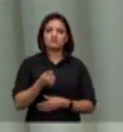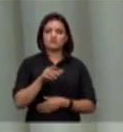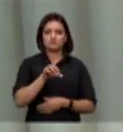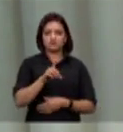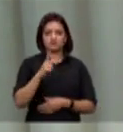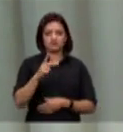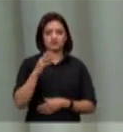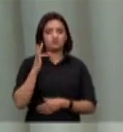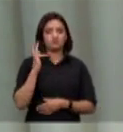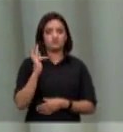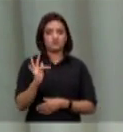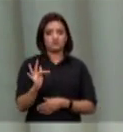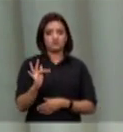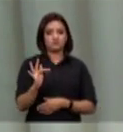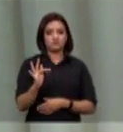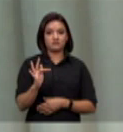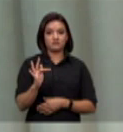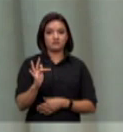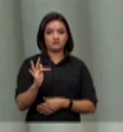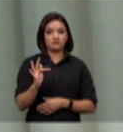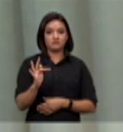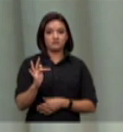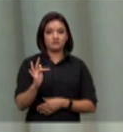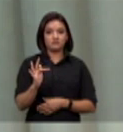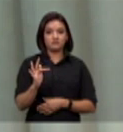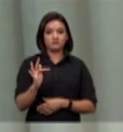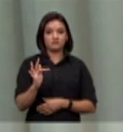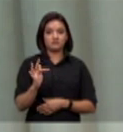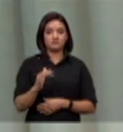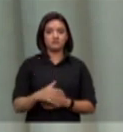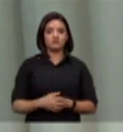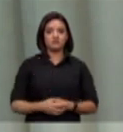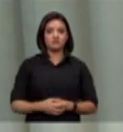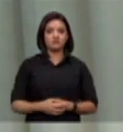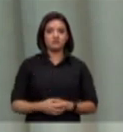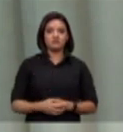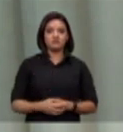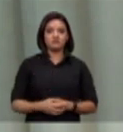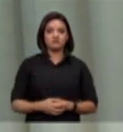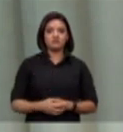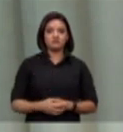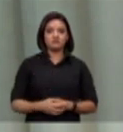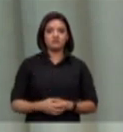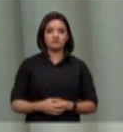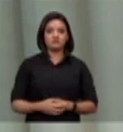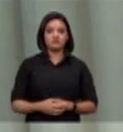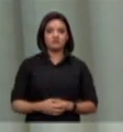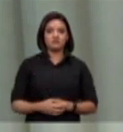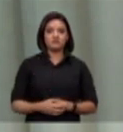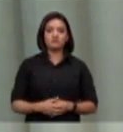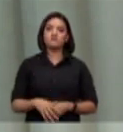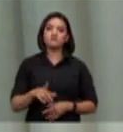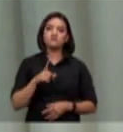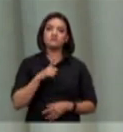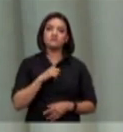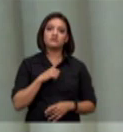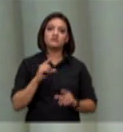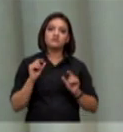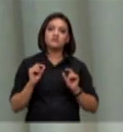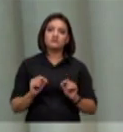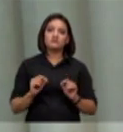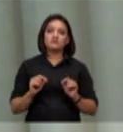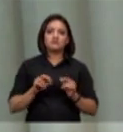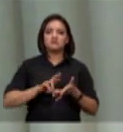de preceito fundamental extrapolando aquele aquele norte inicial de